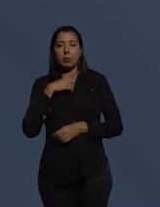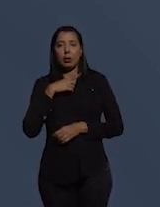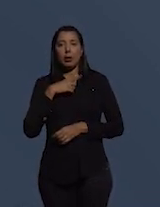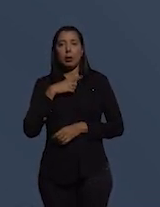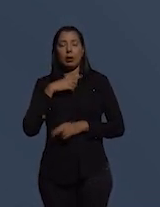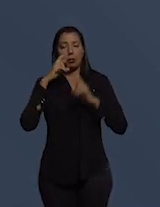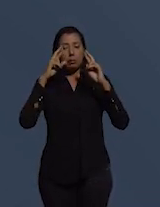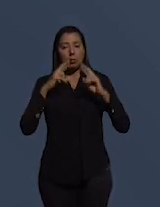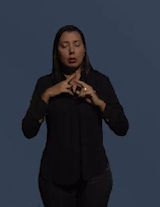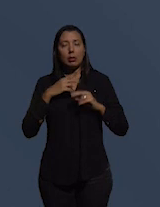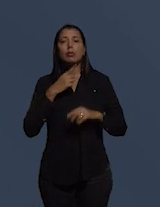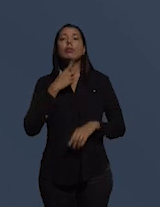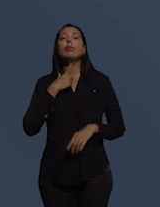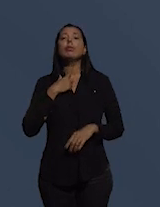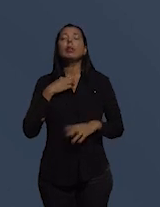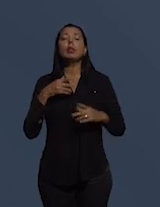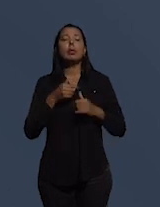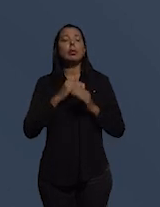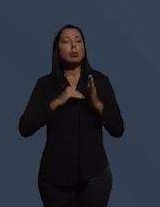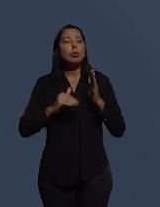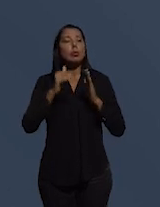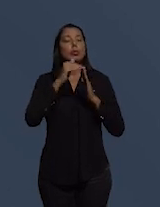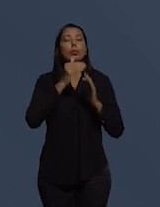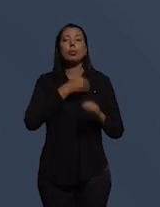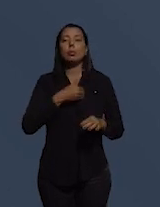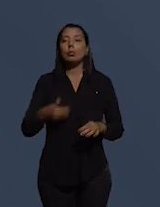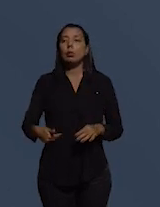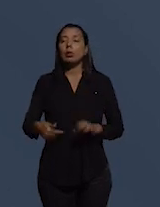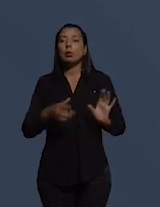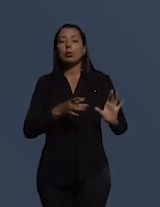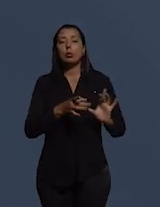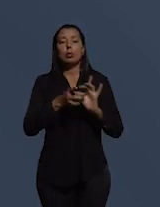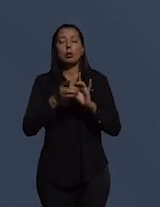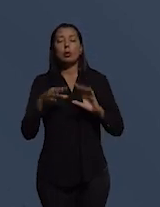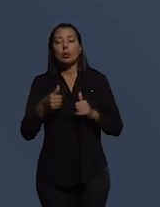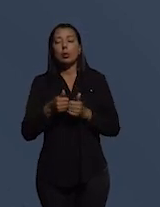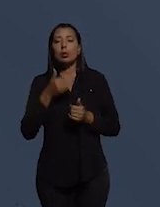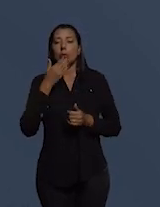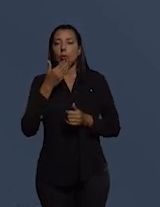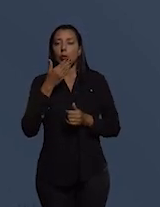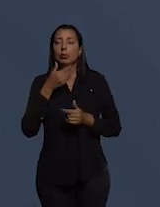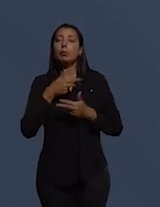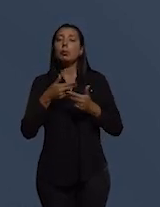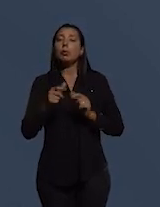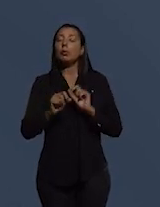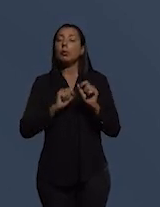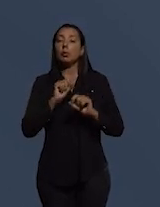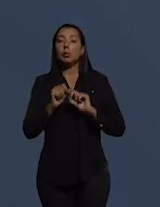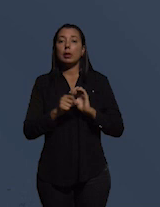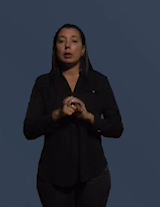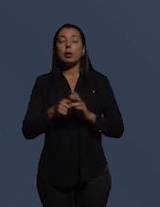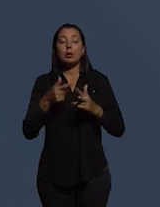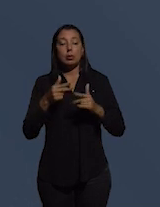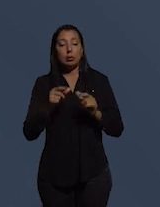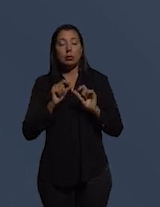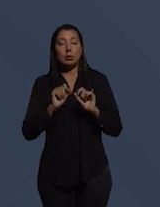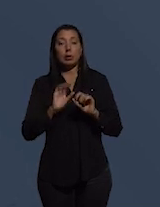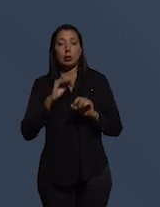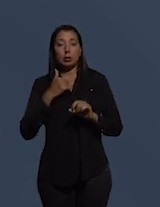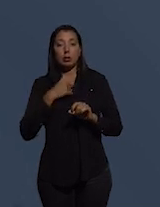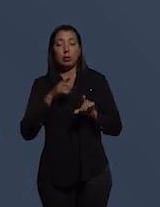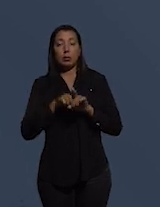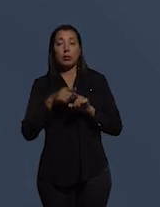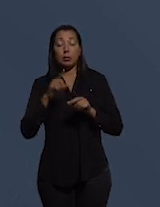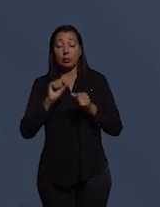e boa vontade no topo do governo e nesse contexto todo tipo de ferramentas e agências vão